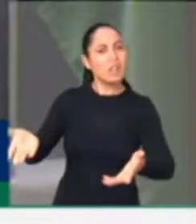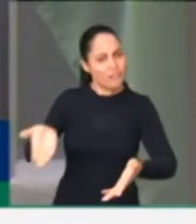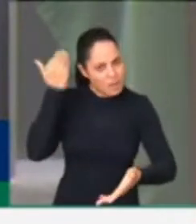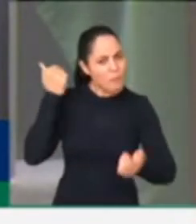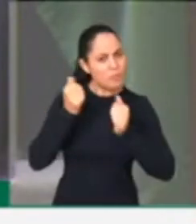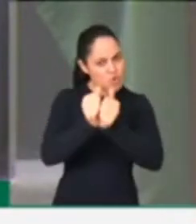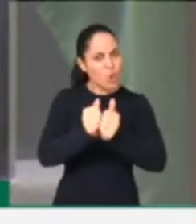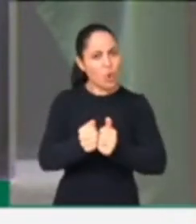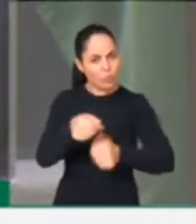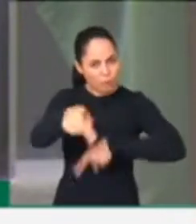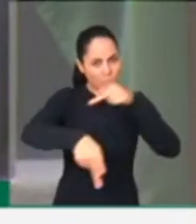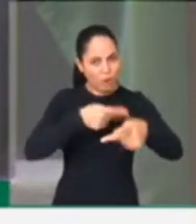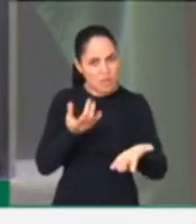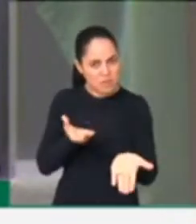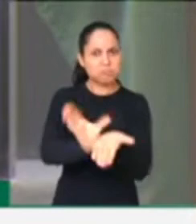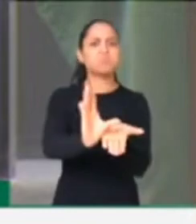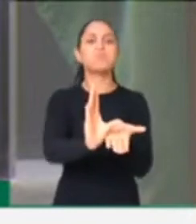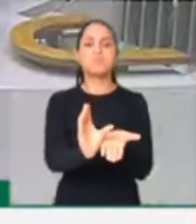para o povo.